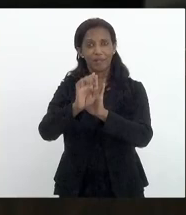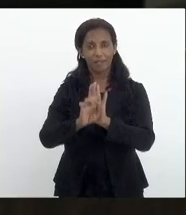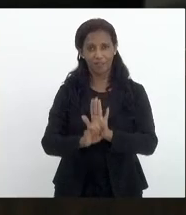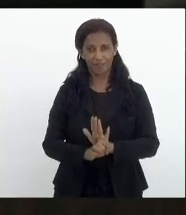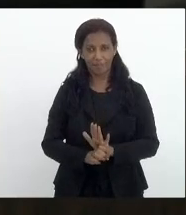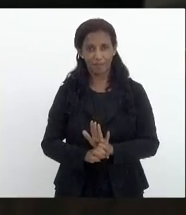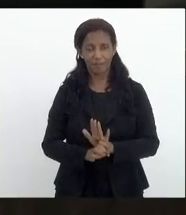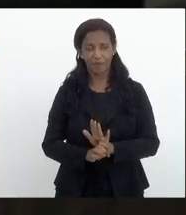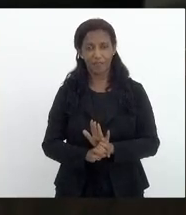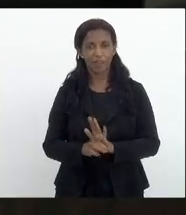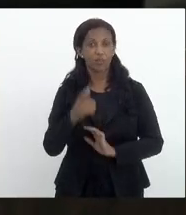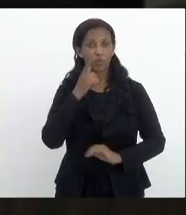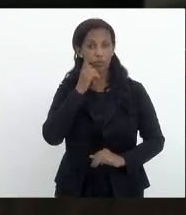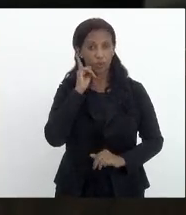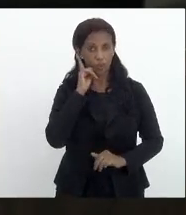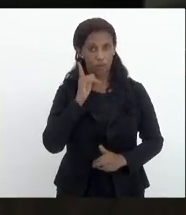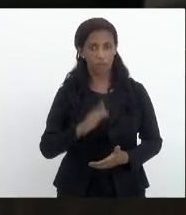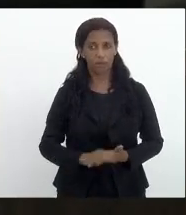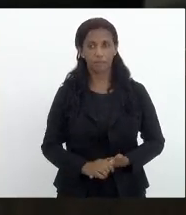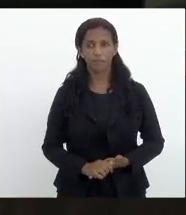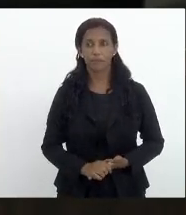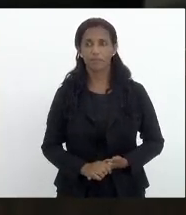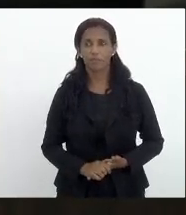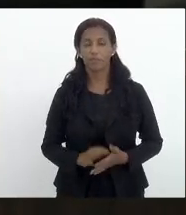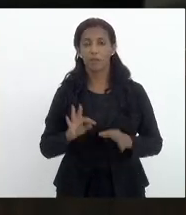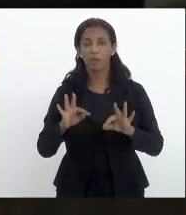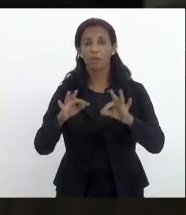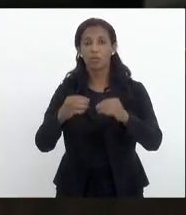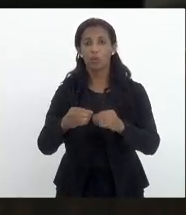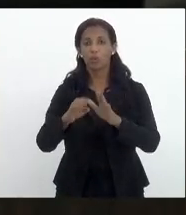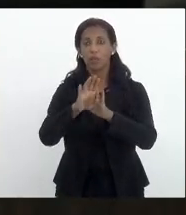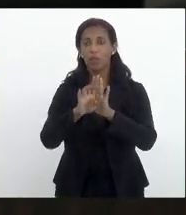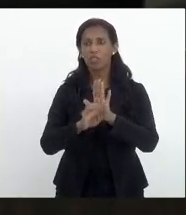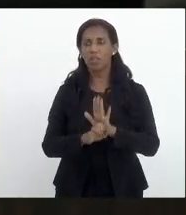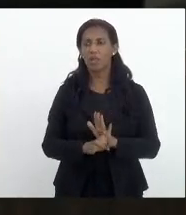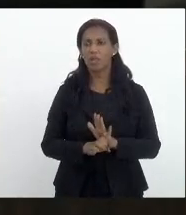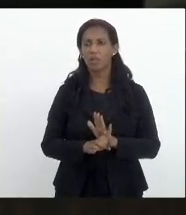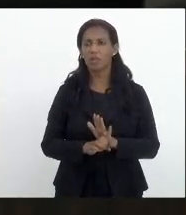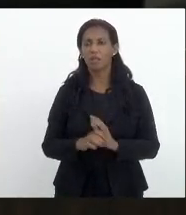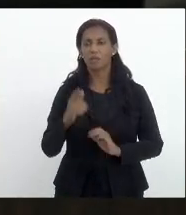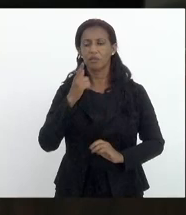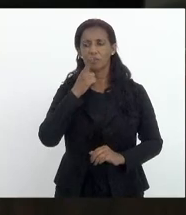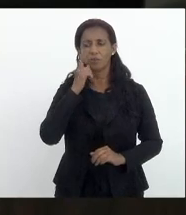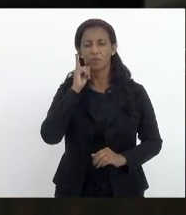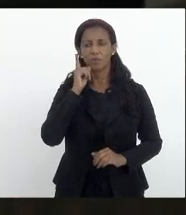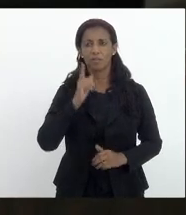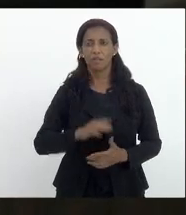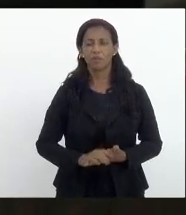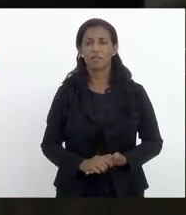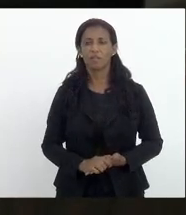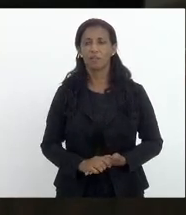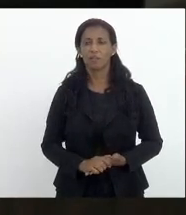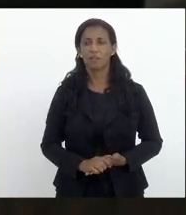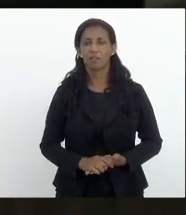no dia de ontem. Todas as emendas apresentadas no dia de ontem. Nós